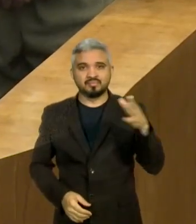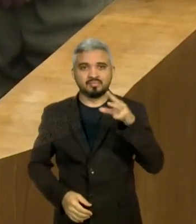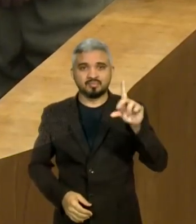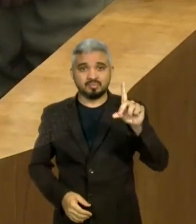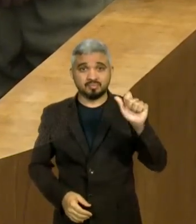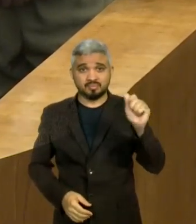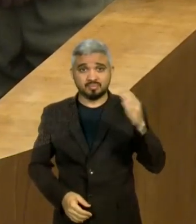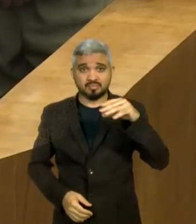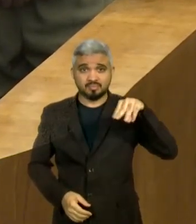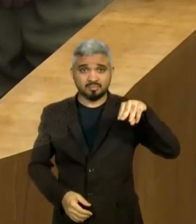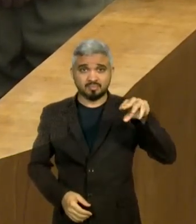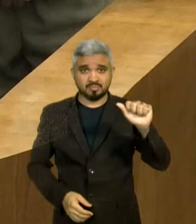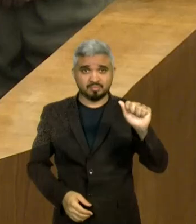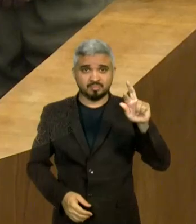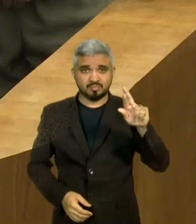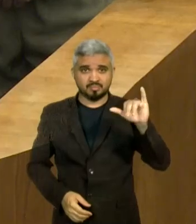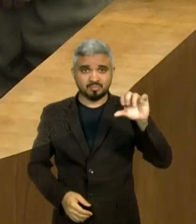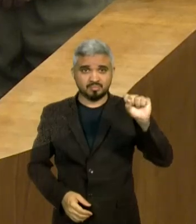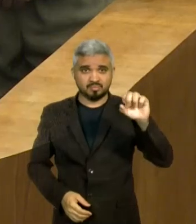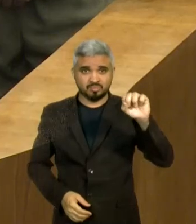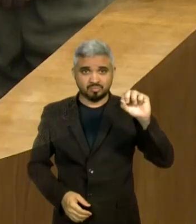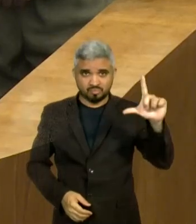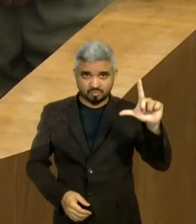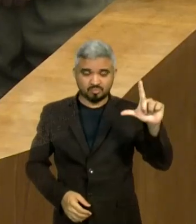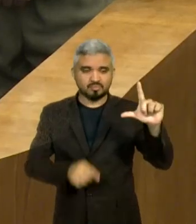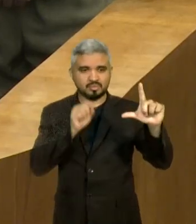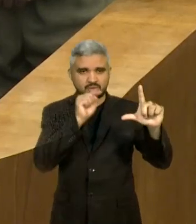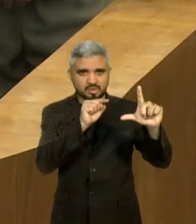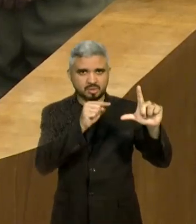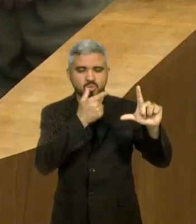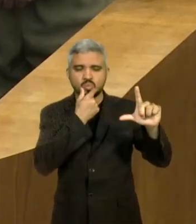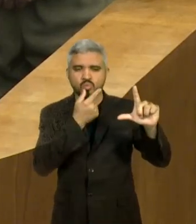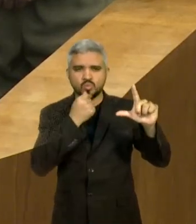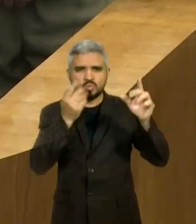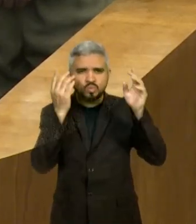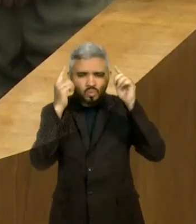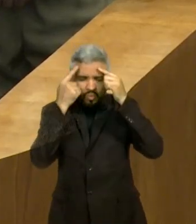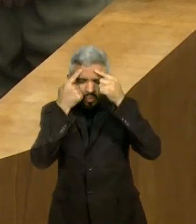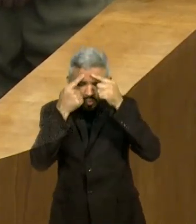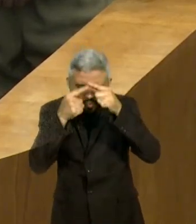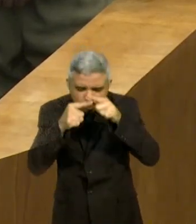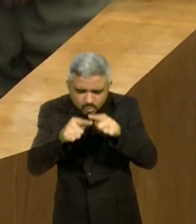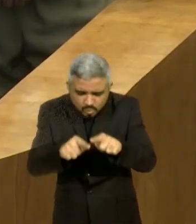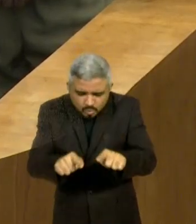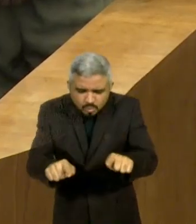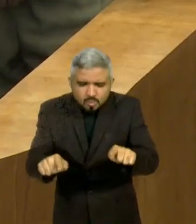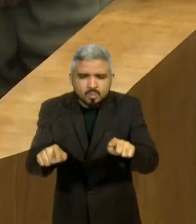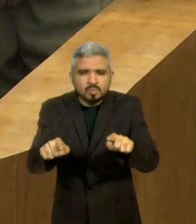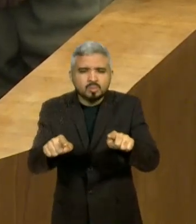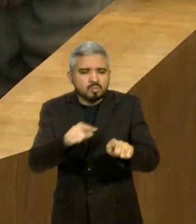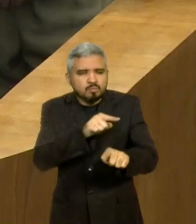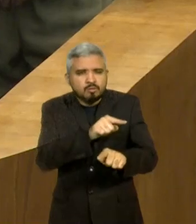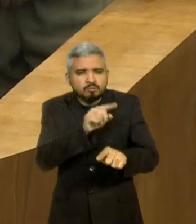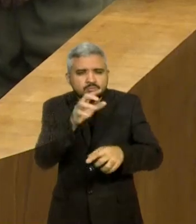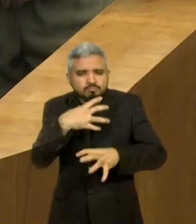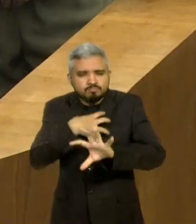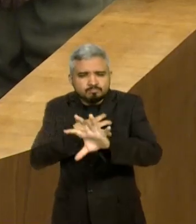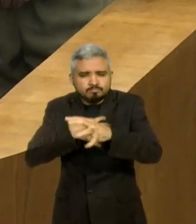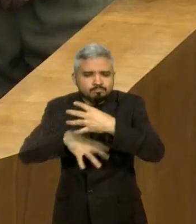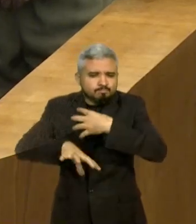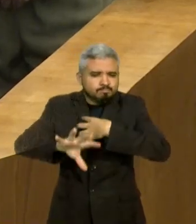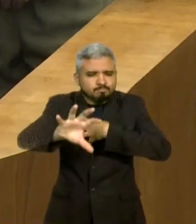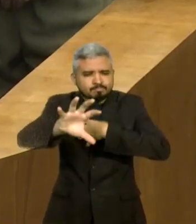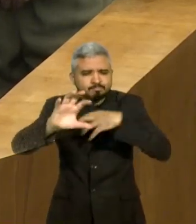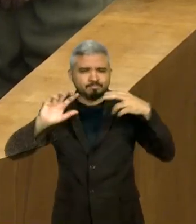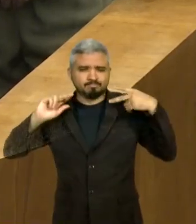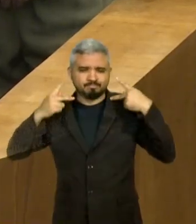um homem humilde, um homem humano, que veio do povo e que sempre fez